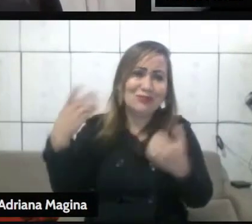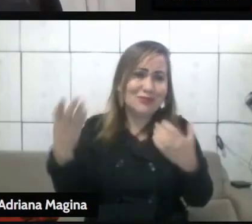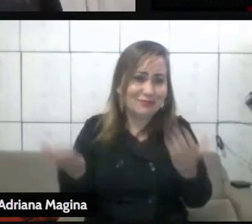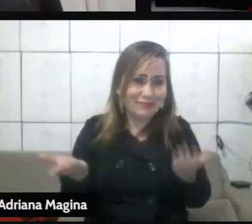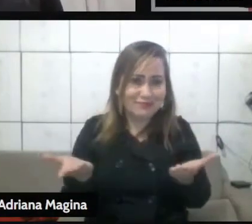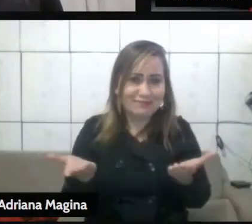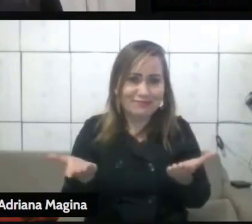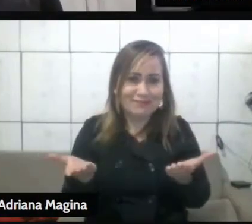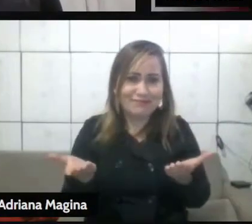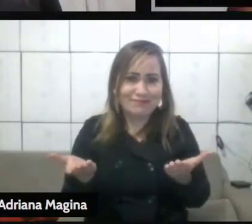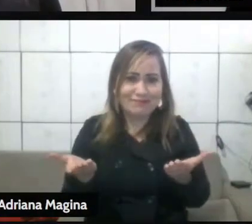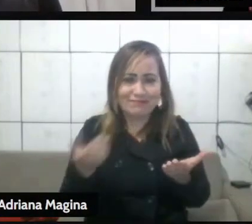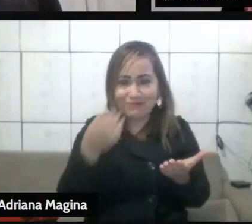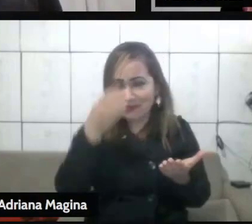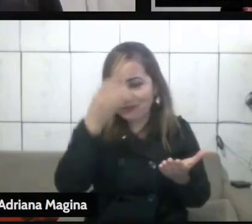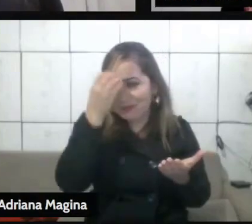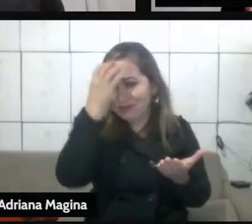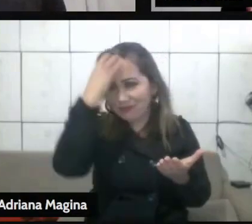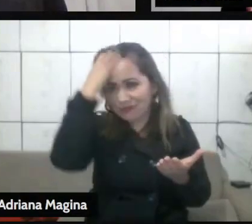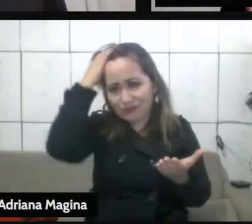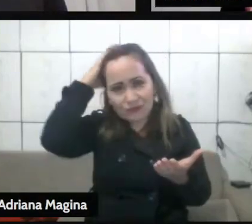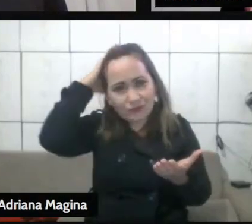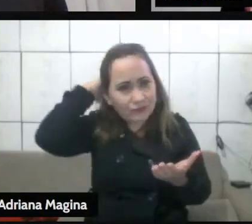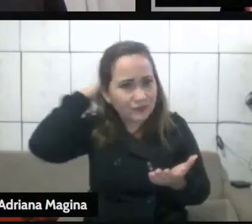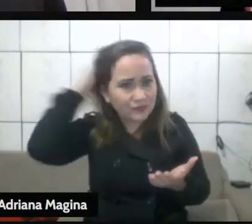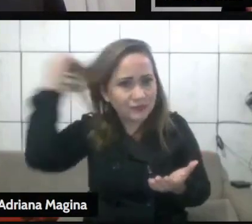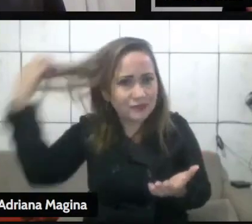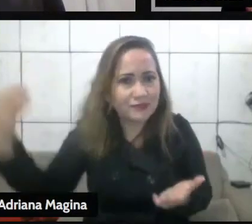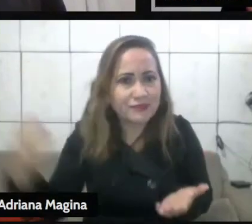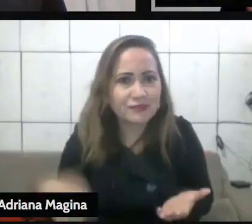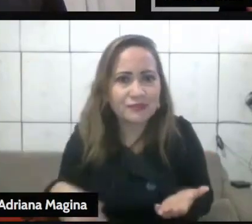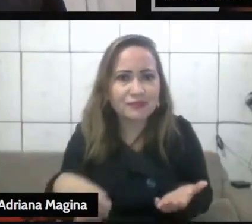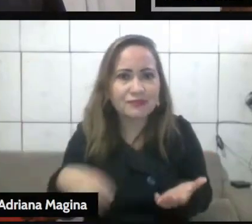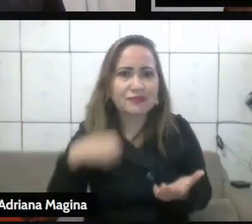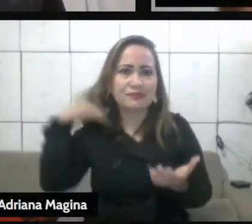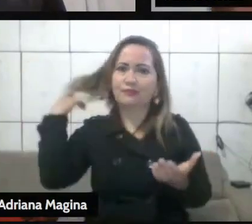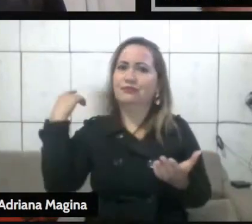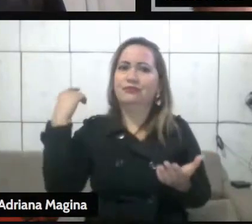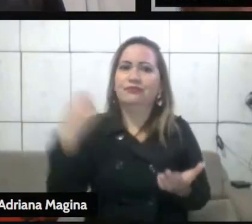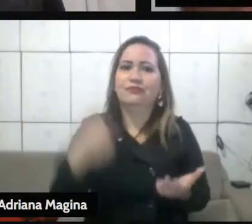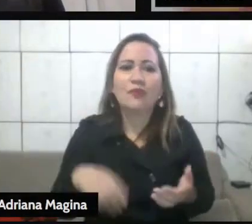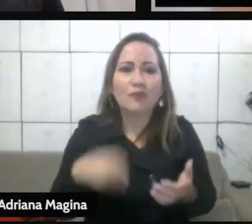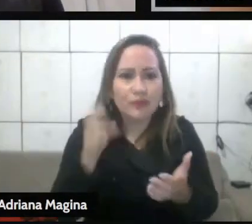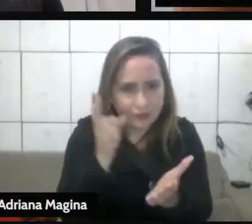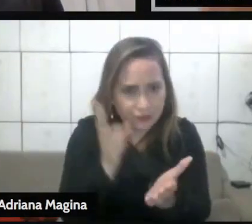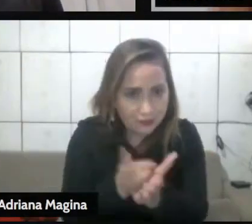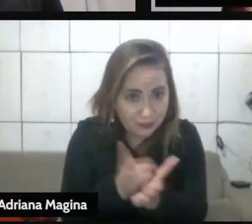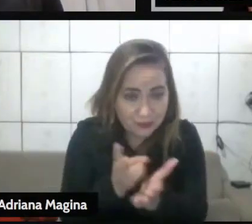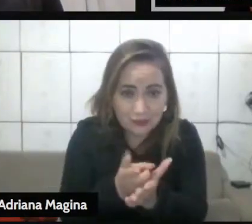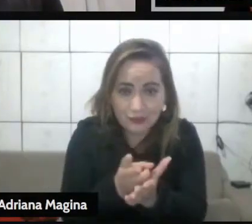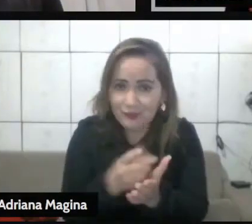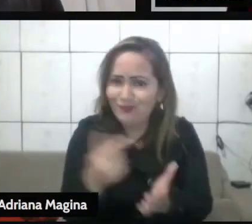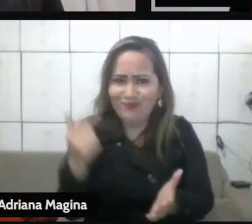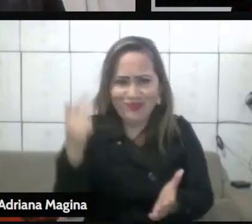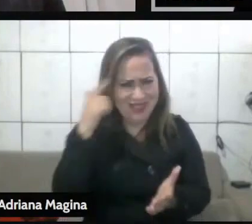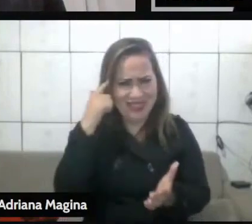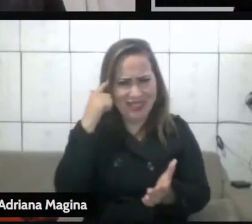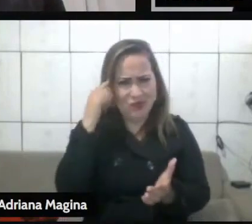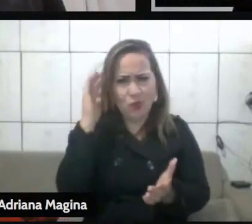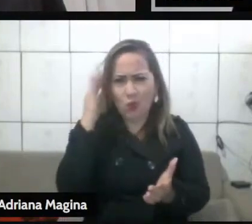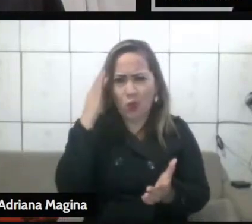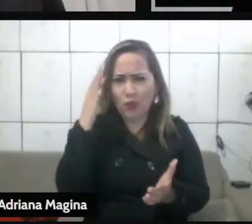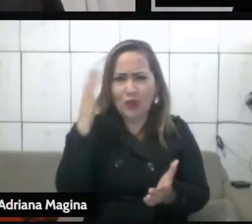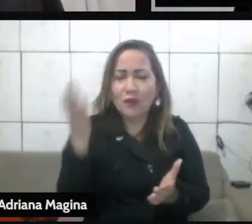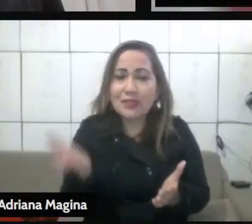trabalhei... Professor, então vamos lá. Eu entendi. Mas a minha pergunta, ela foi assim, bem clara. vou